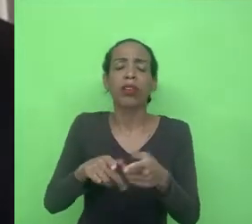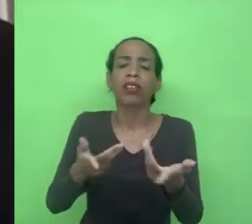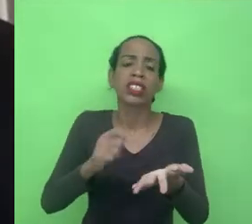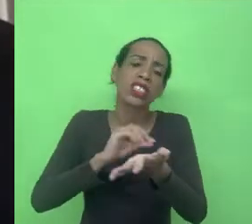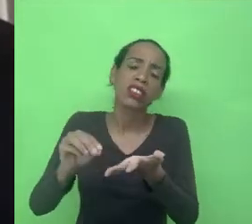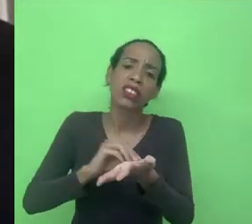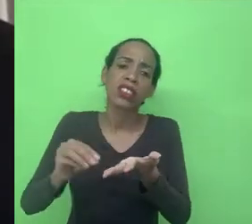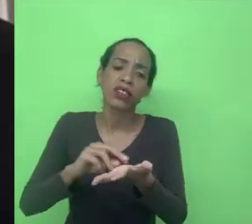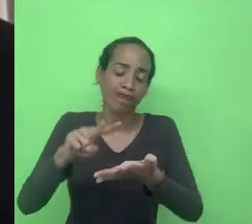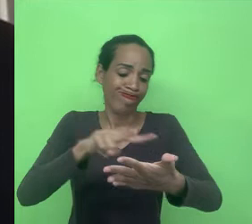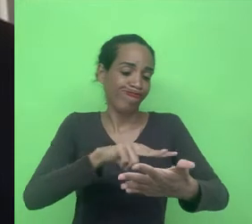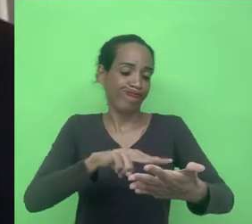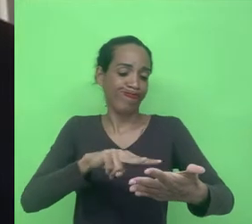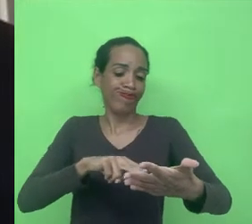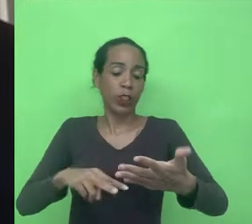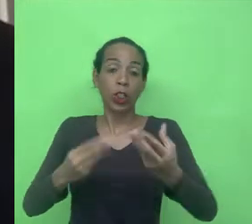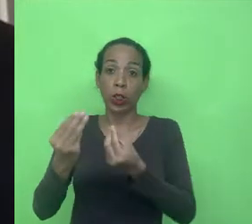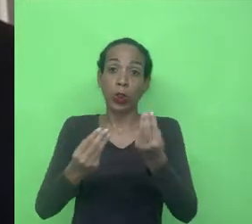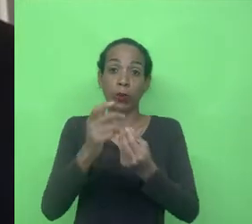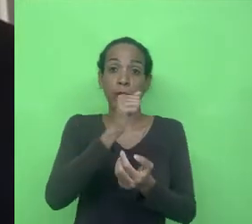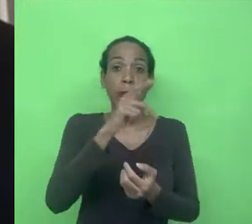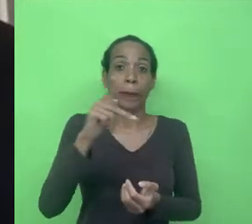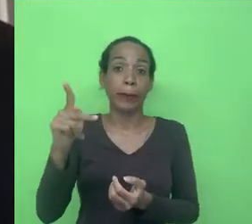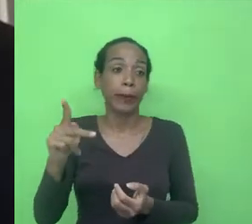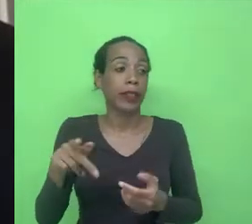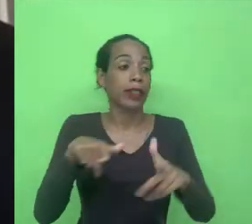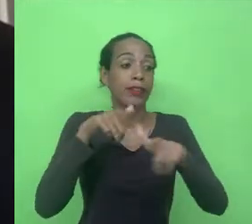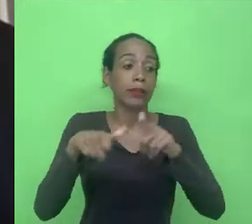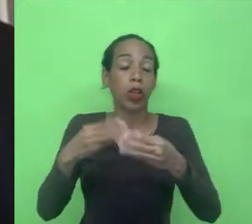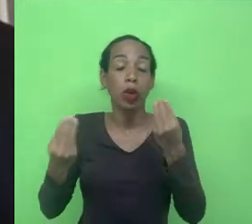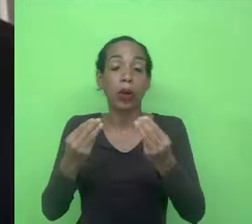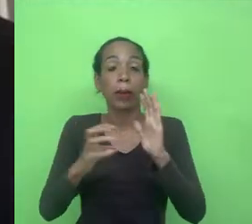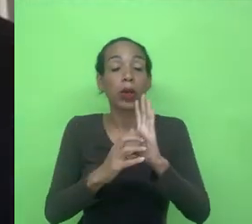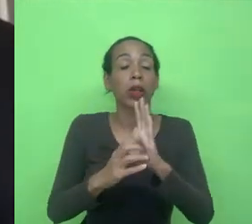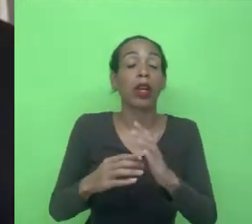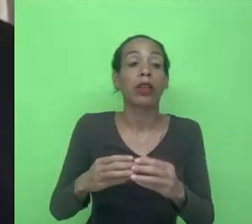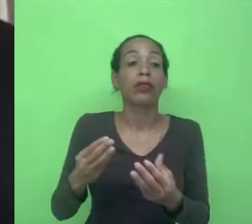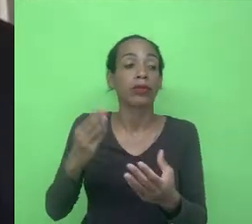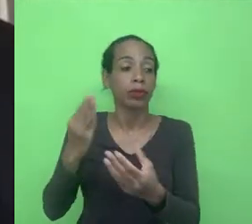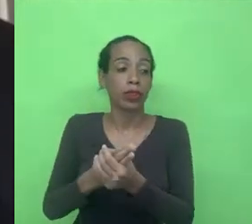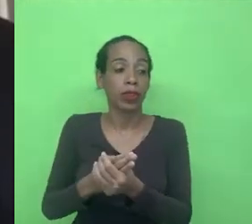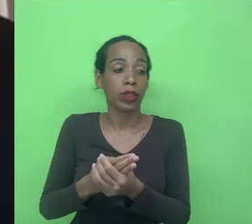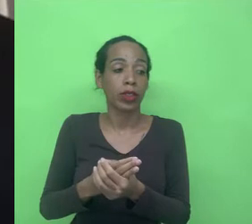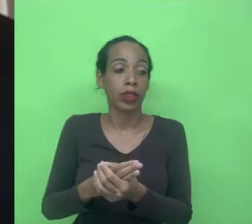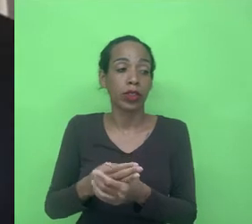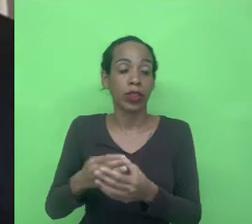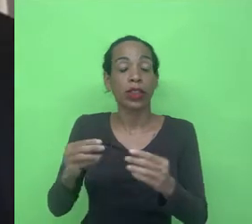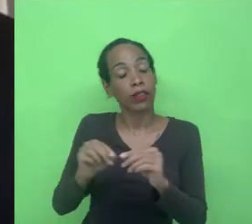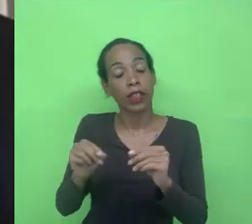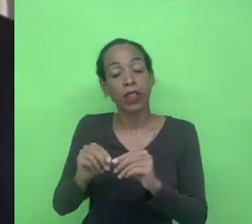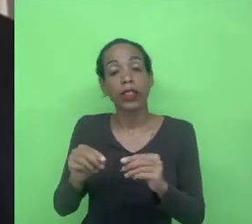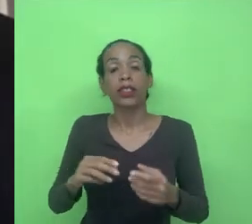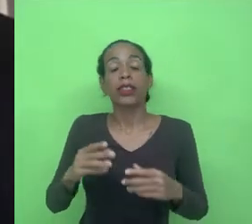plataforma como essa plataforma está funcionando como o processo de dataficação está funcionando dentro dessa plataforma cooperativista